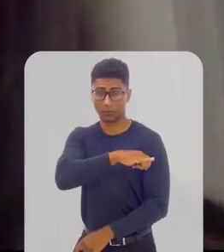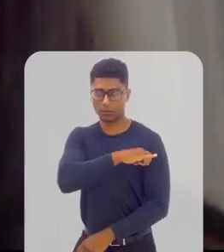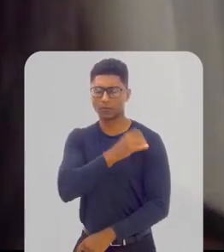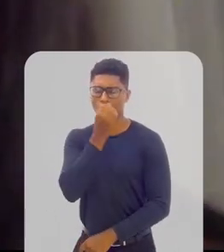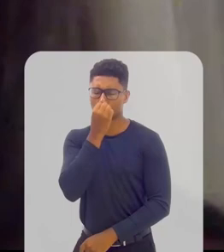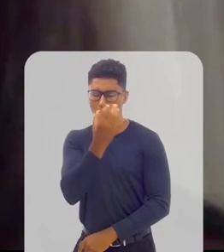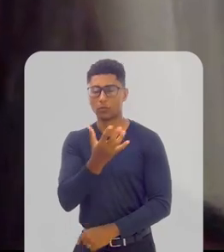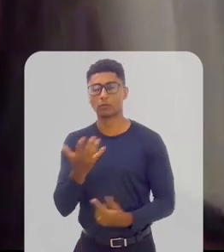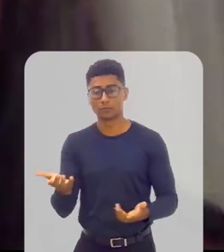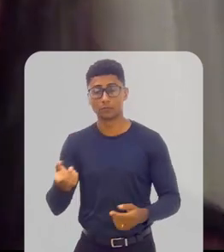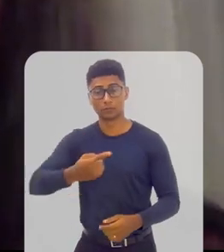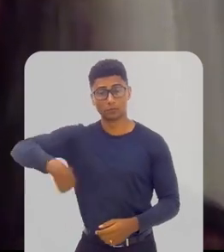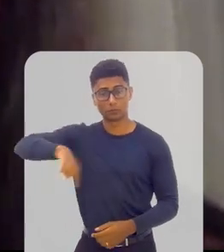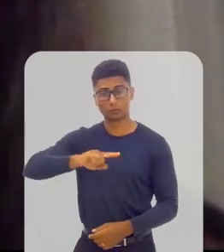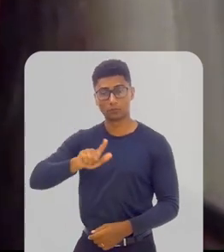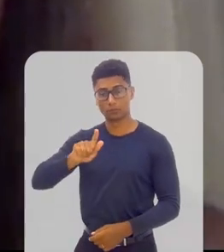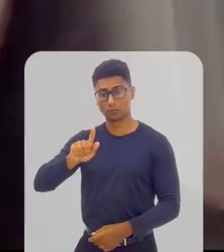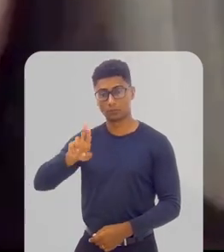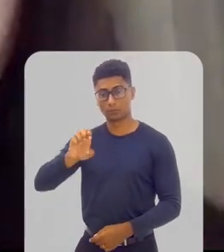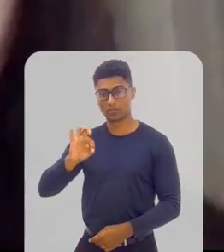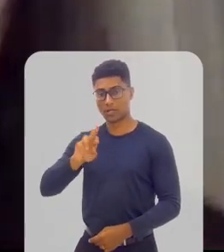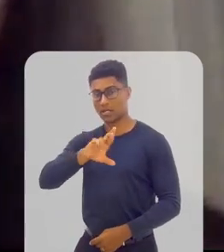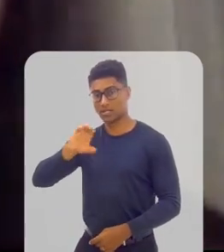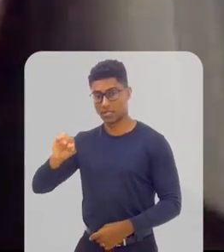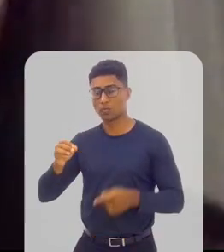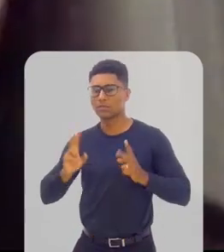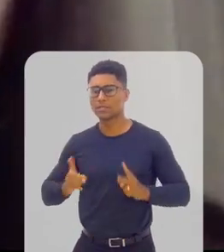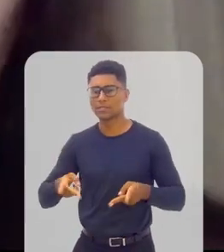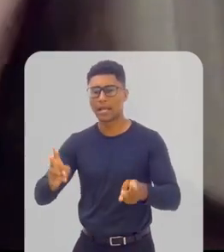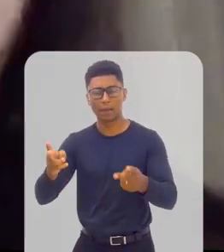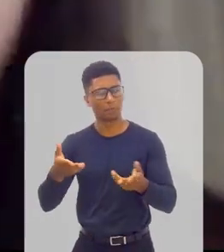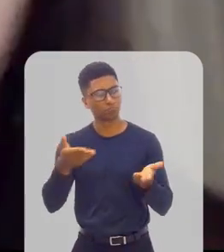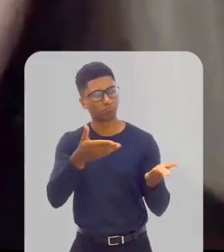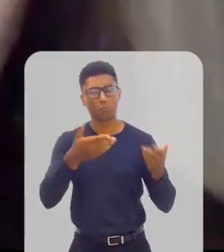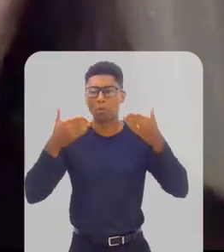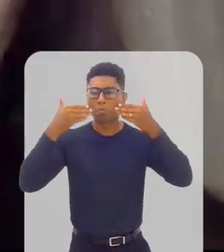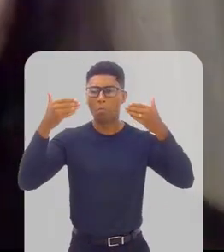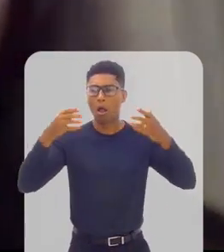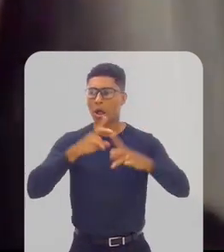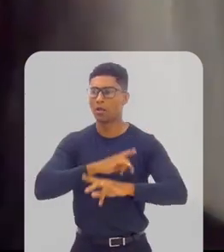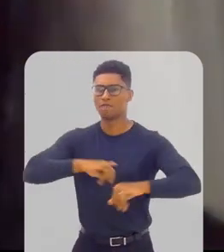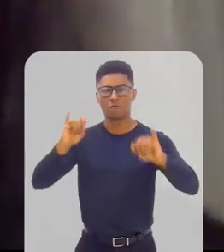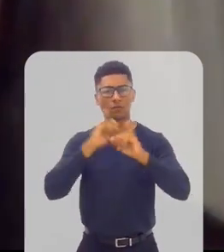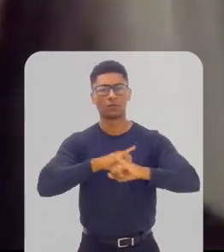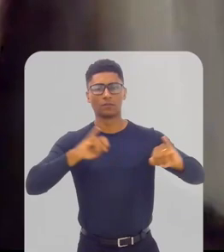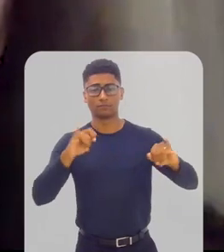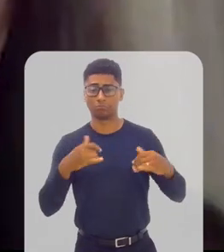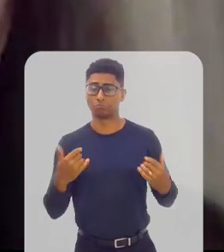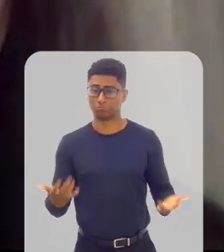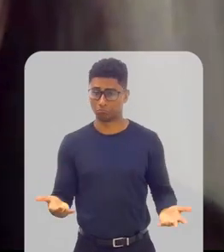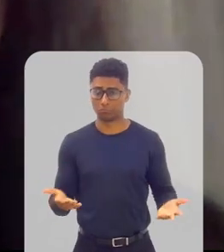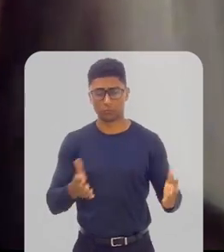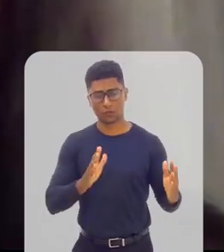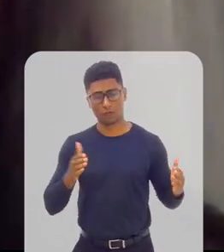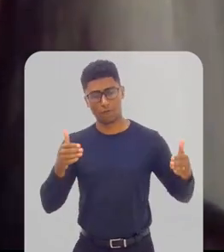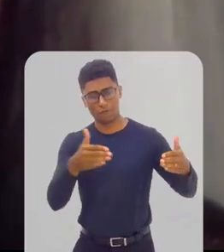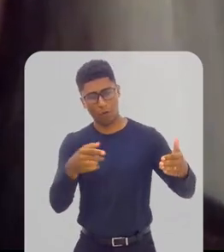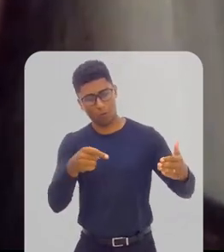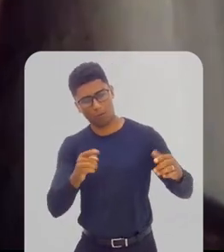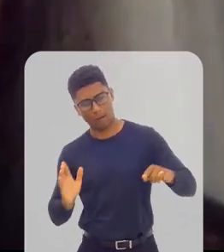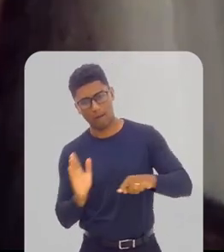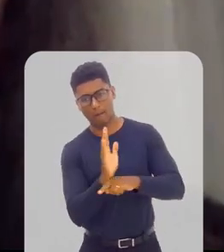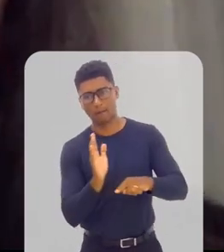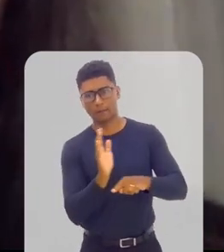a Geste Rio sempre busca dar divulgação e aumentar a capilaridade de atuação do Fórum,